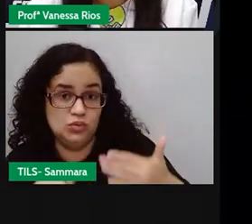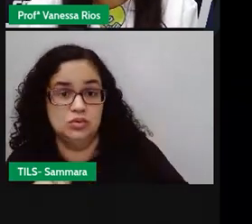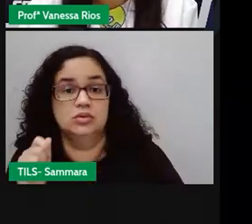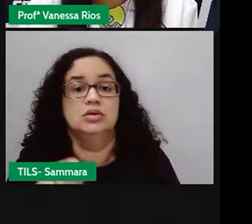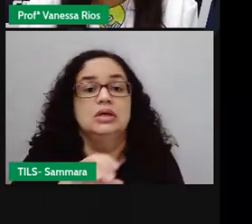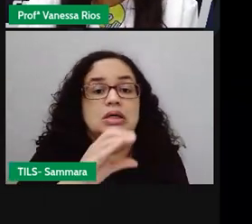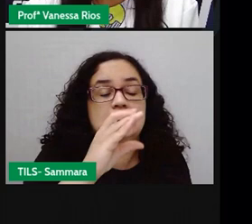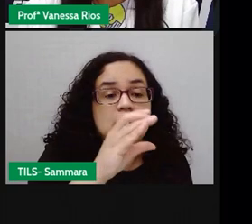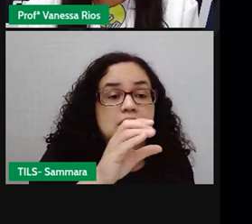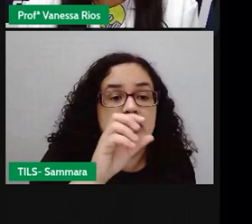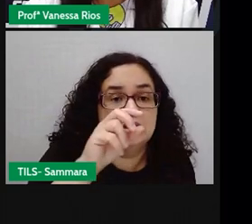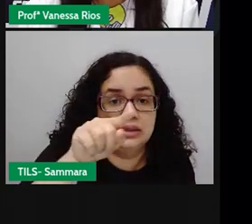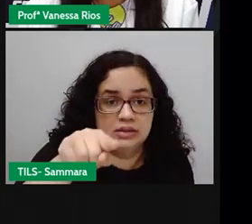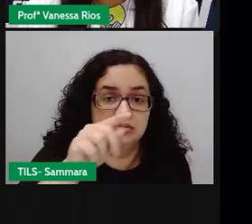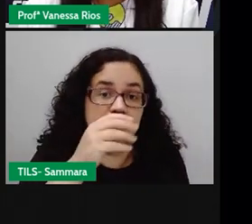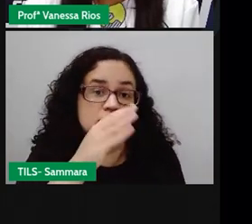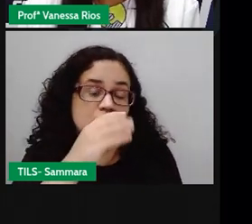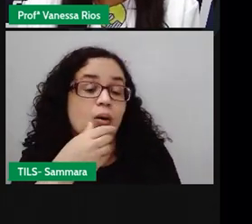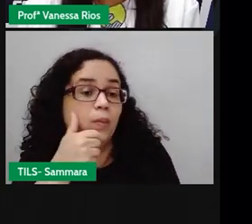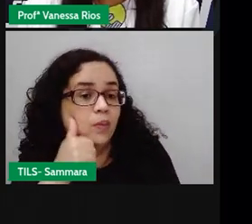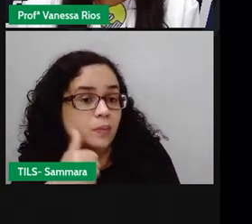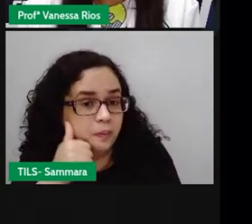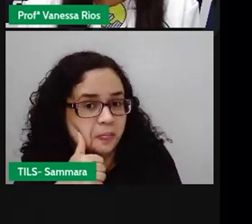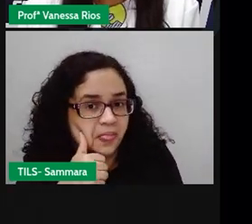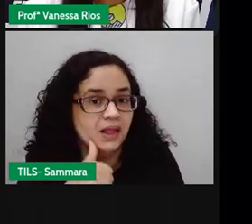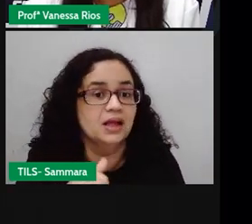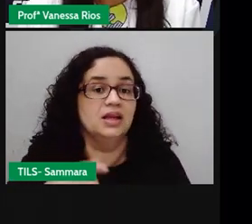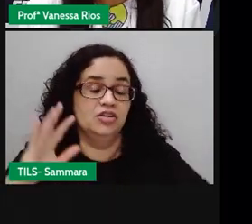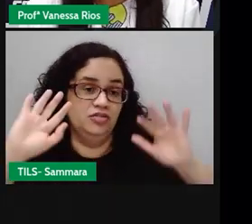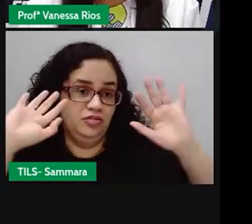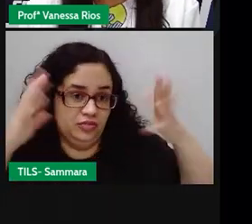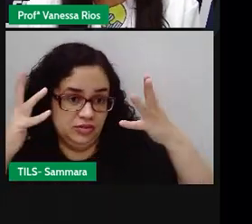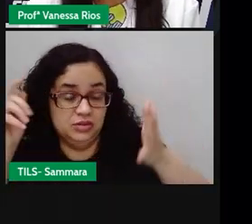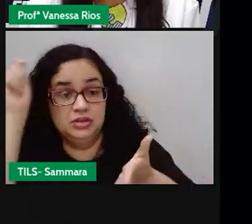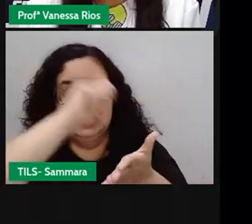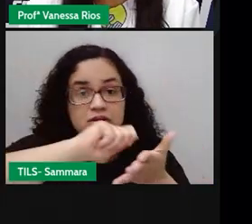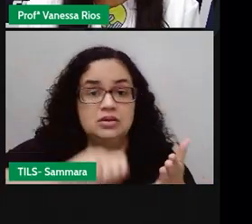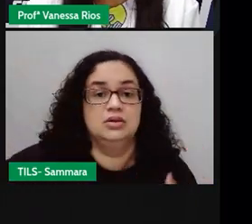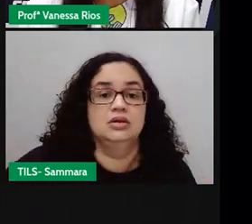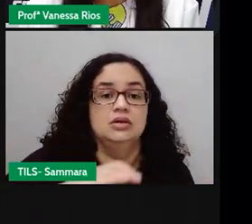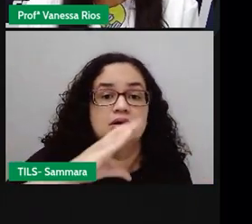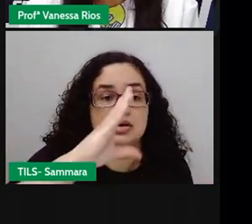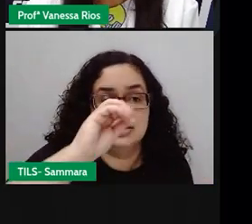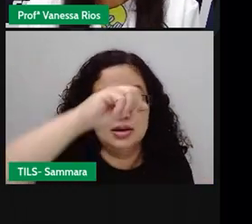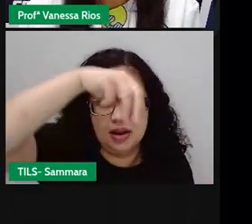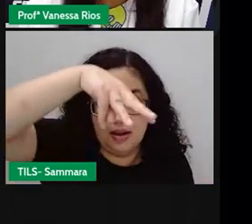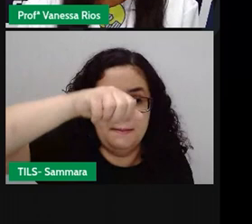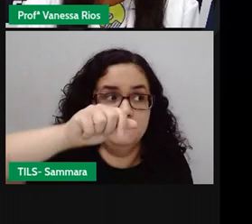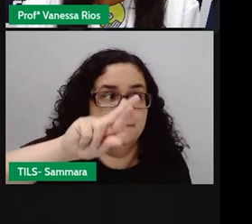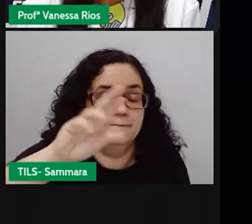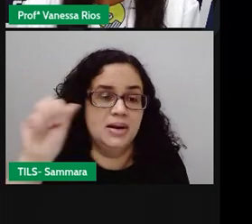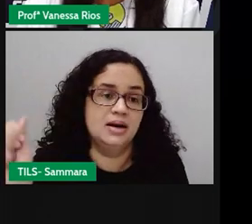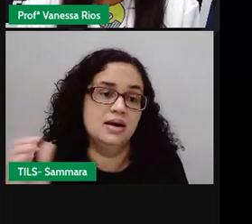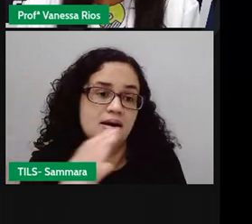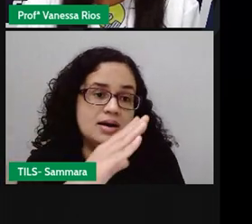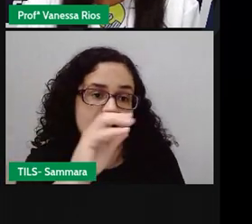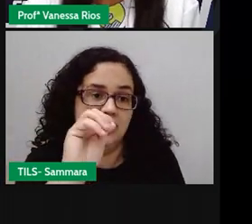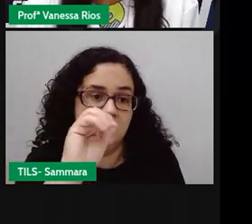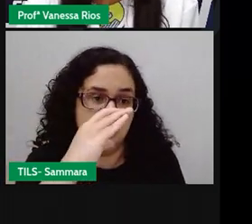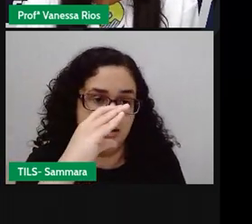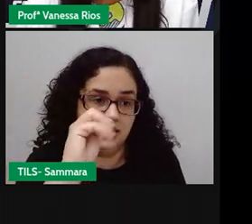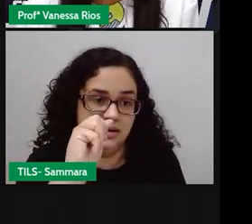Angelotti, adaptada do conto A Festa no Céu, que foi escrito por Luiz da Câmara Cascudo. E assim,